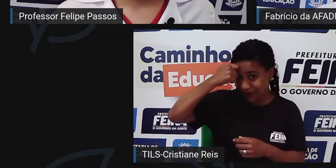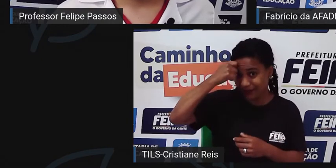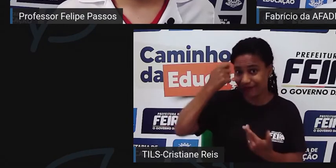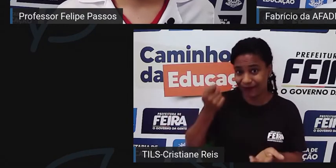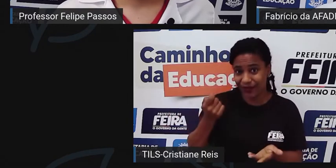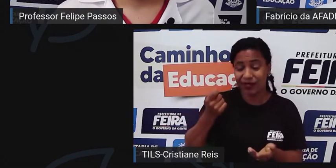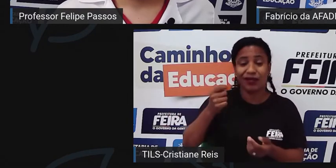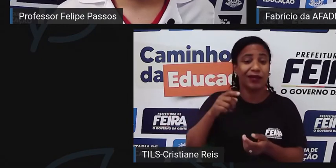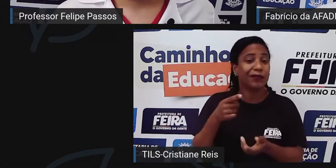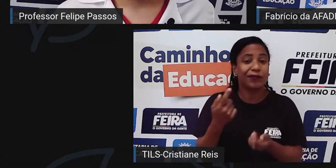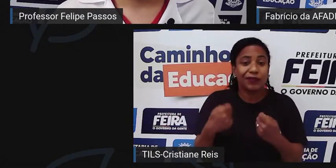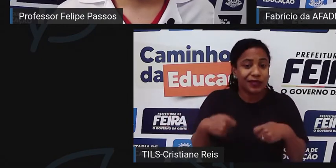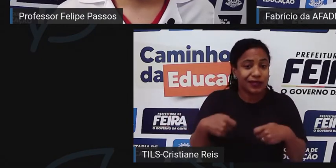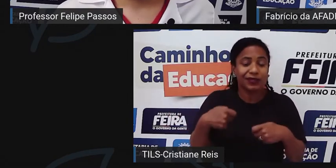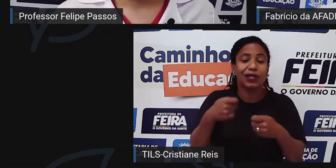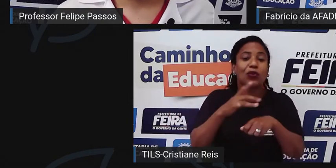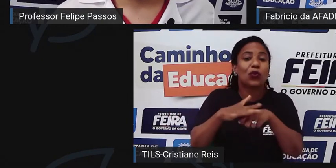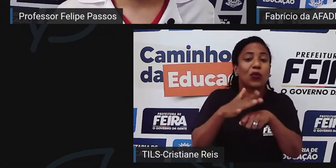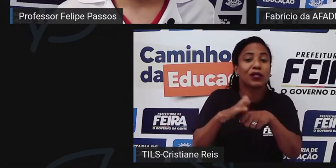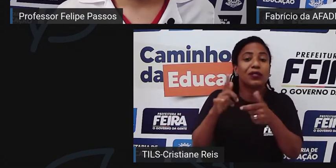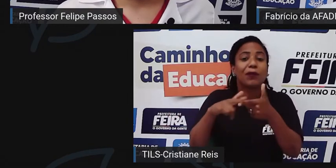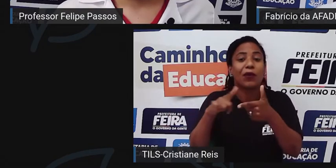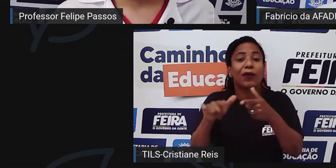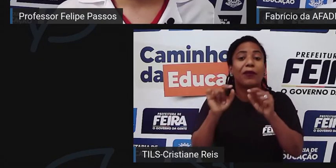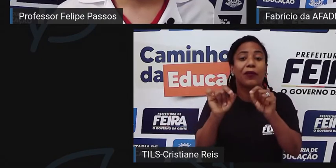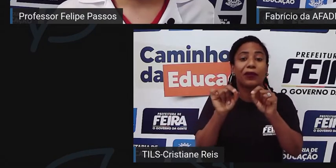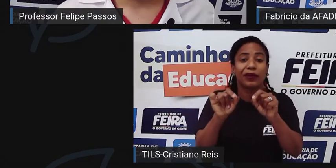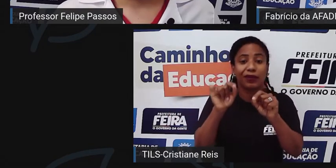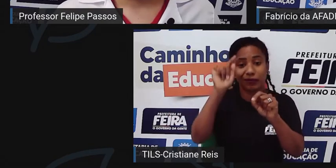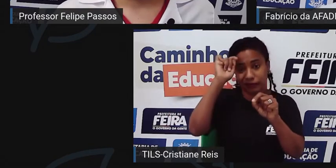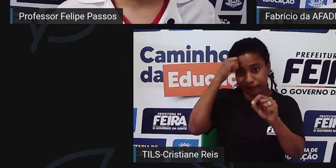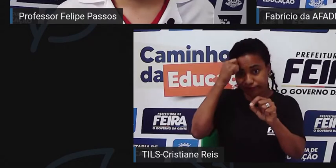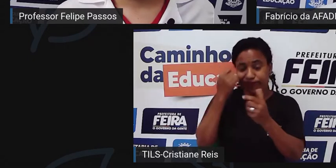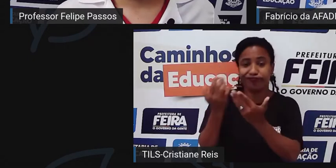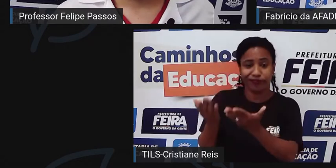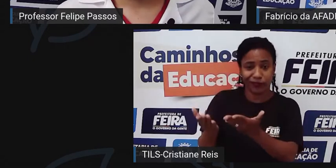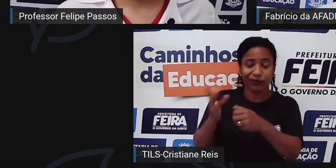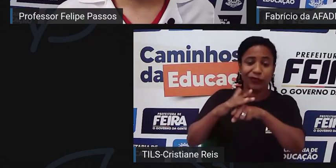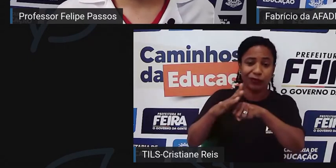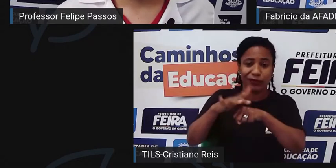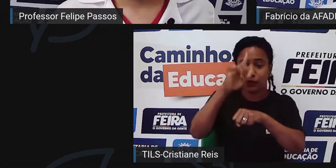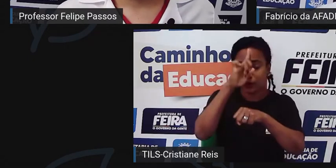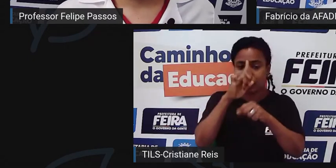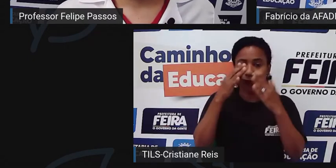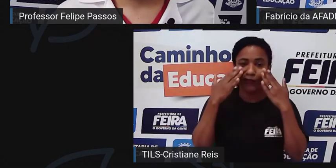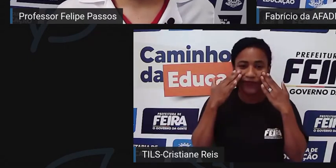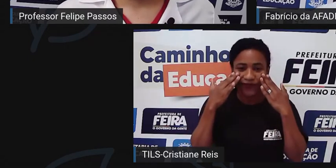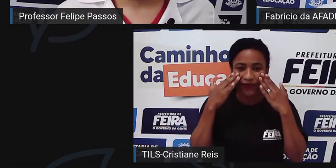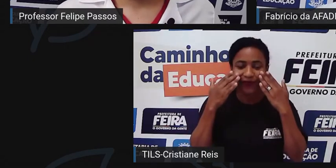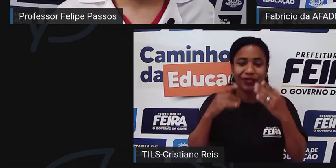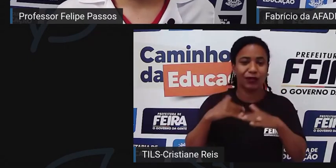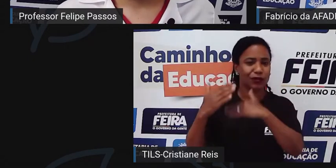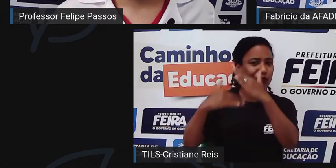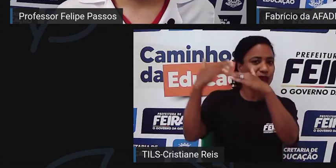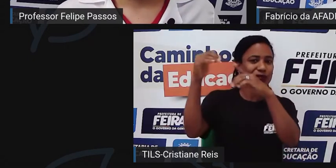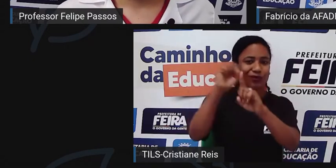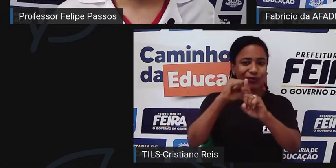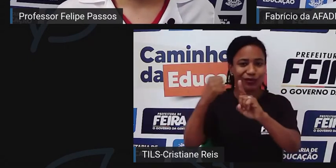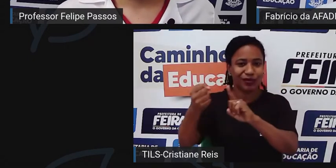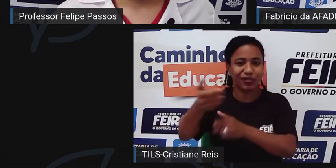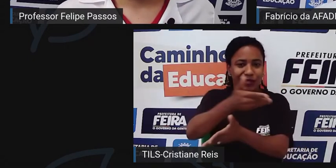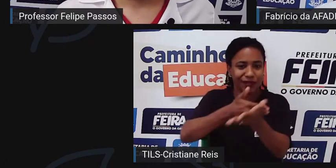fosiforme. Então, por isso a importância dos movimentos sociais, por isso a importância das associações,